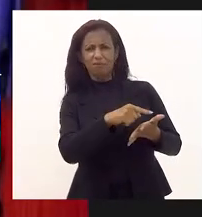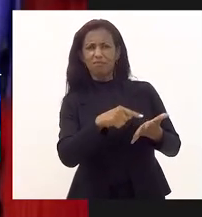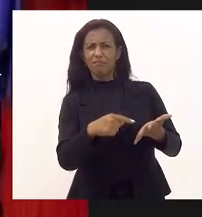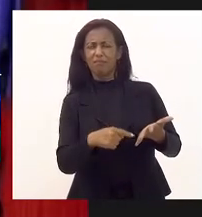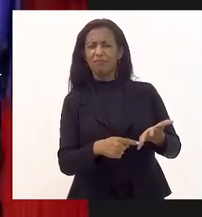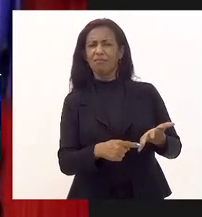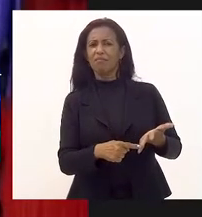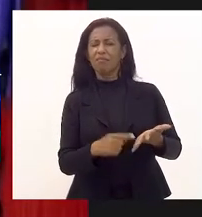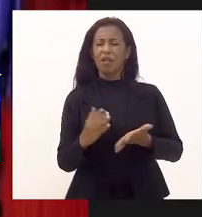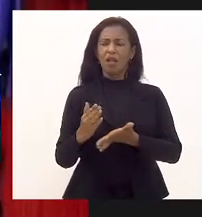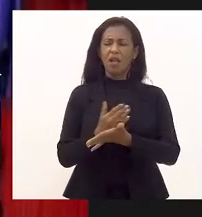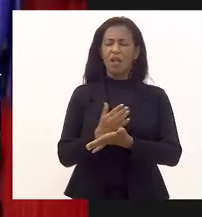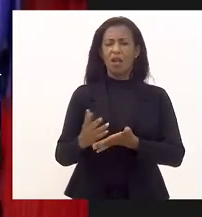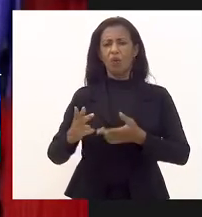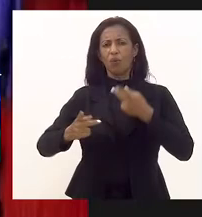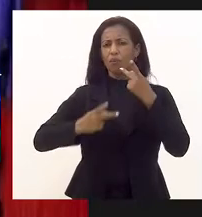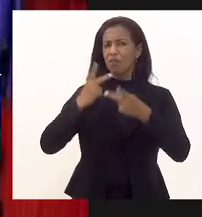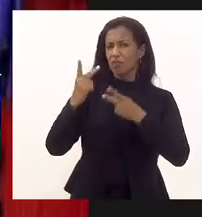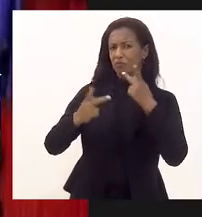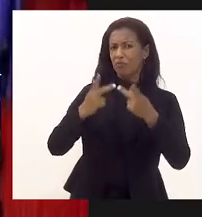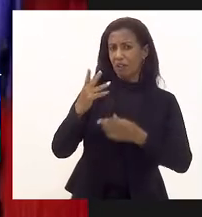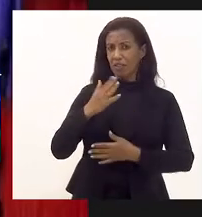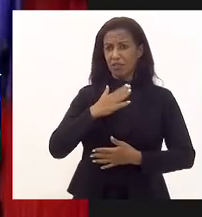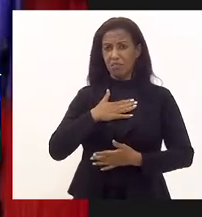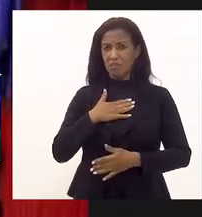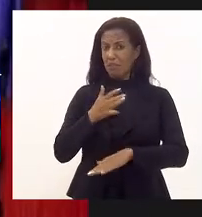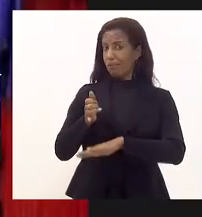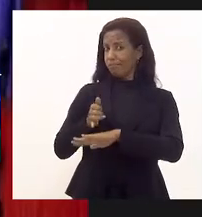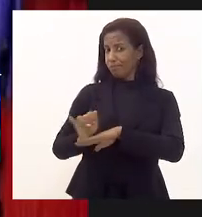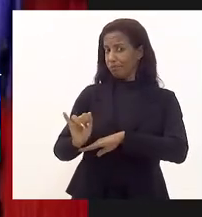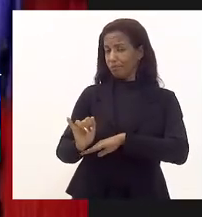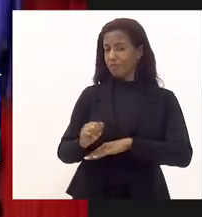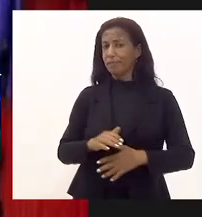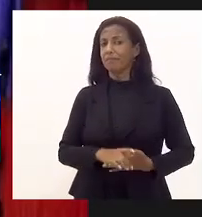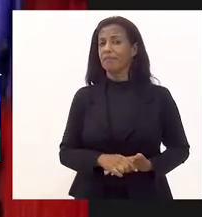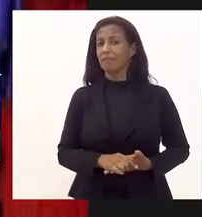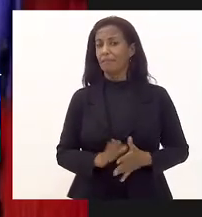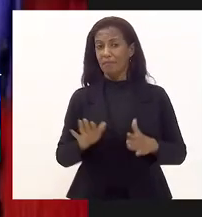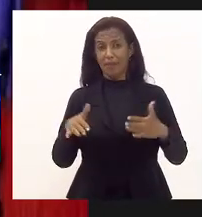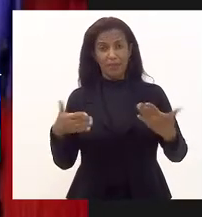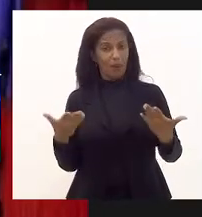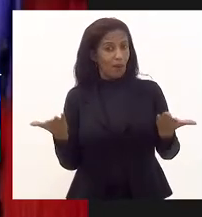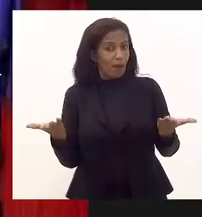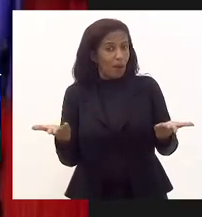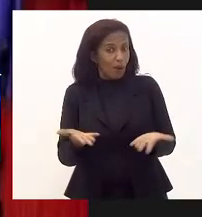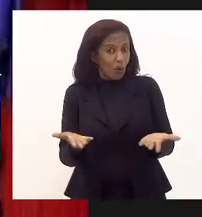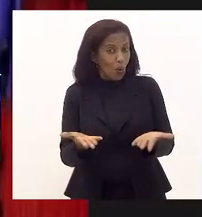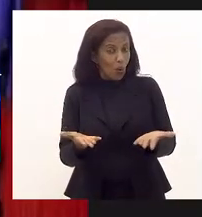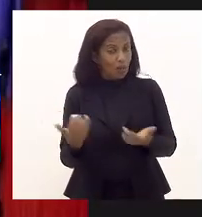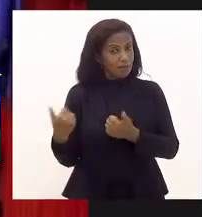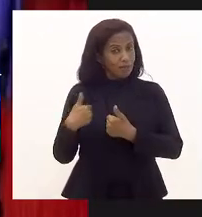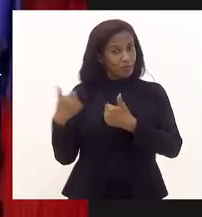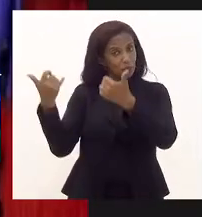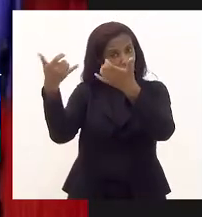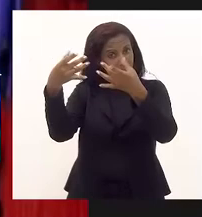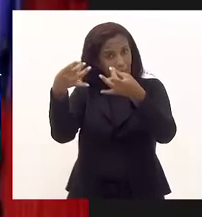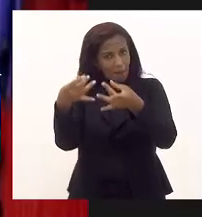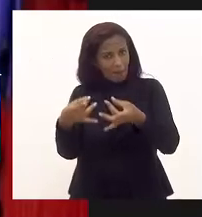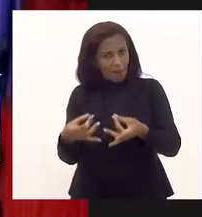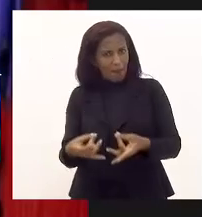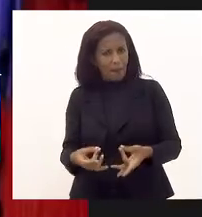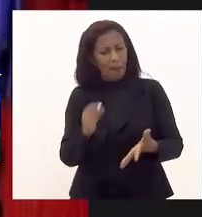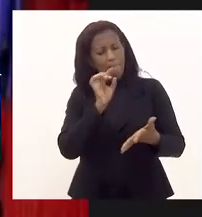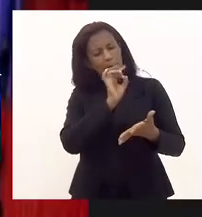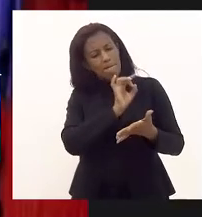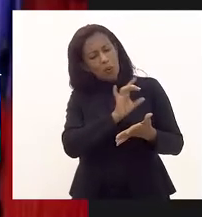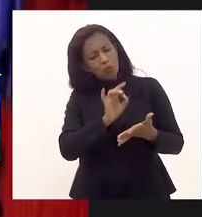a algumas colocações de minha fala como equivocadas. Então, agora nós vamos aos esclarecimentos ponto a ponto